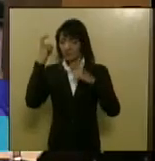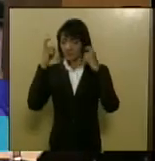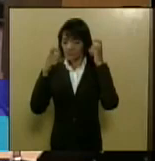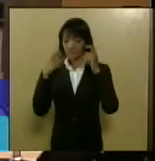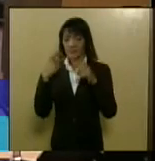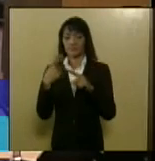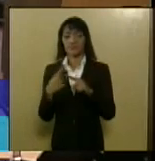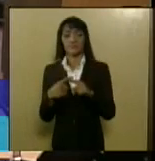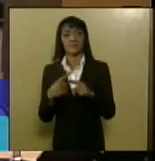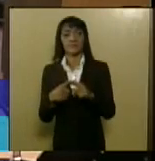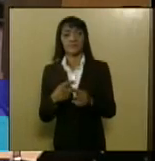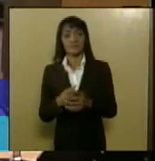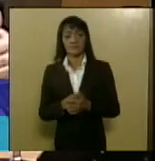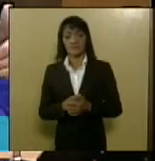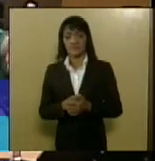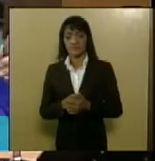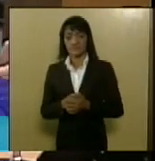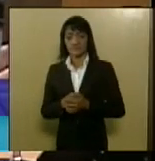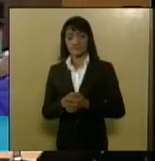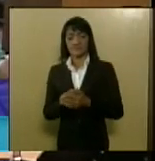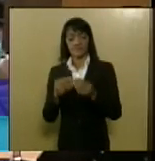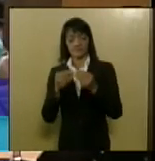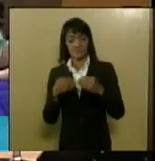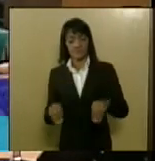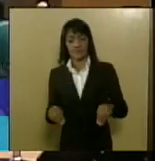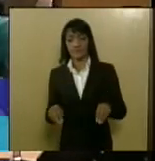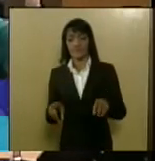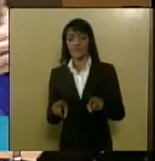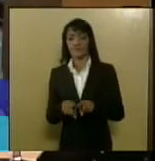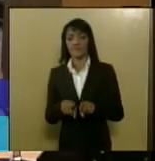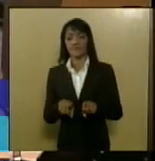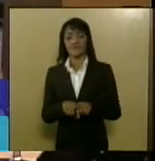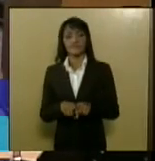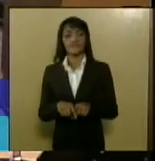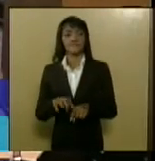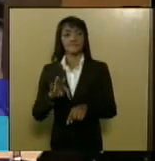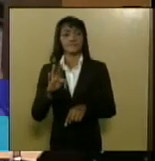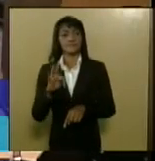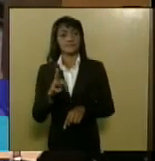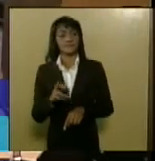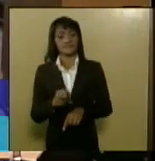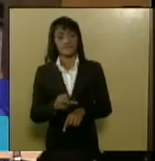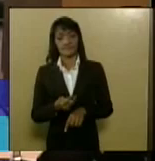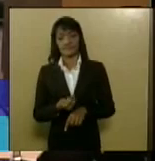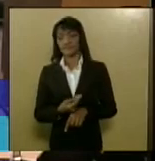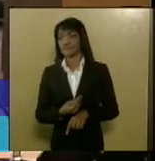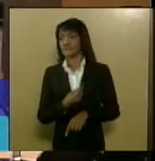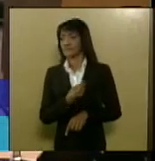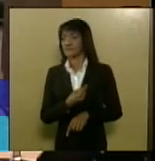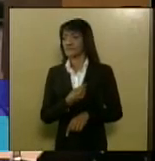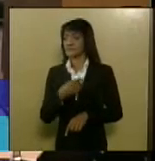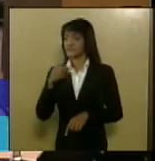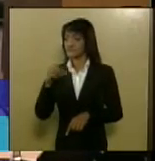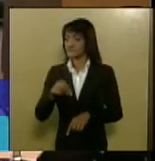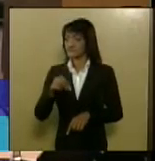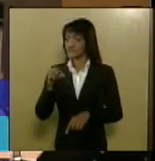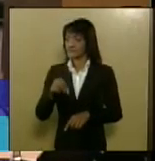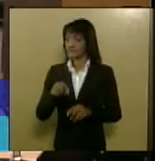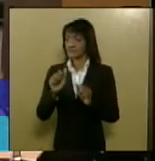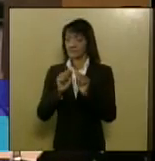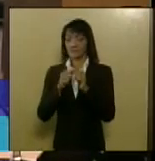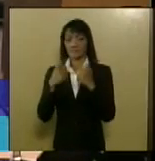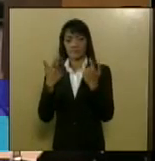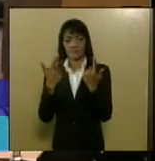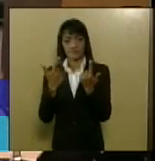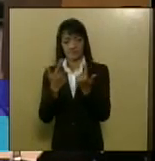fumantes eles também prejudicam todos aqueles que estão no seu entorno aqui nesta casa nós tivemos